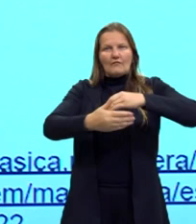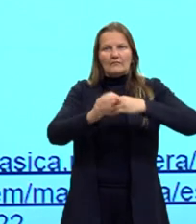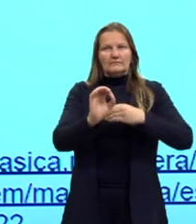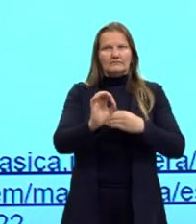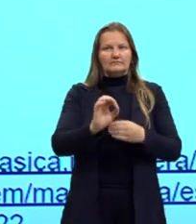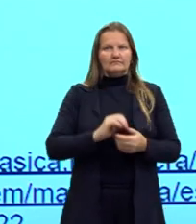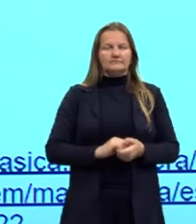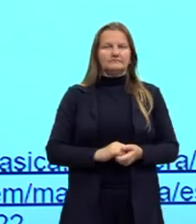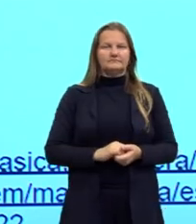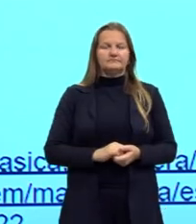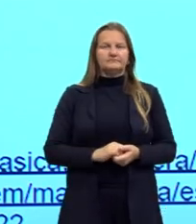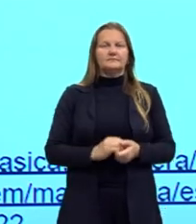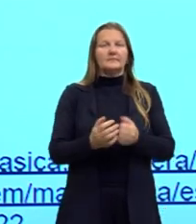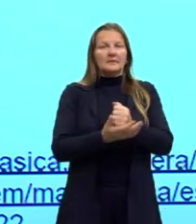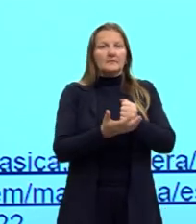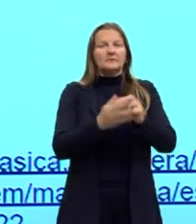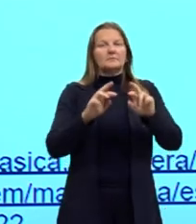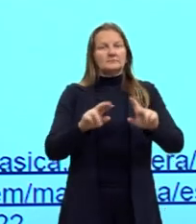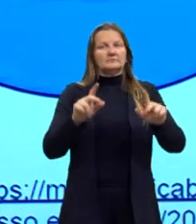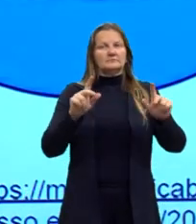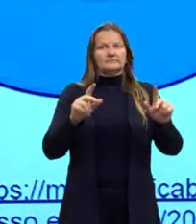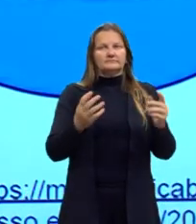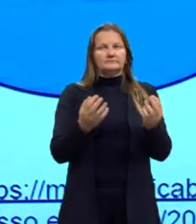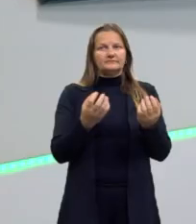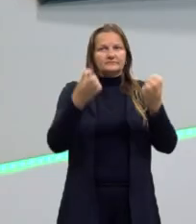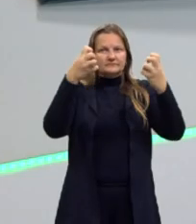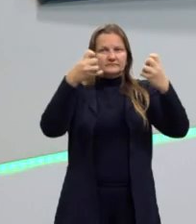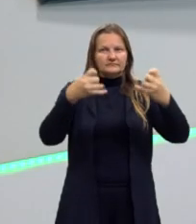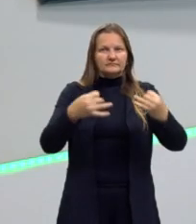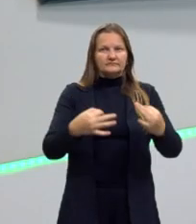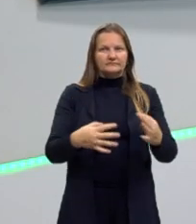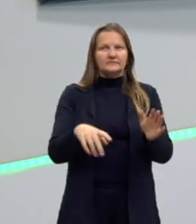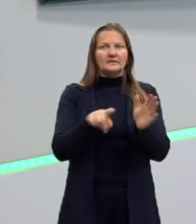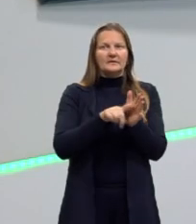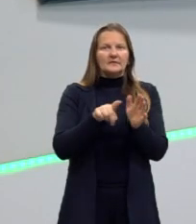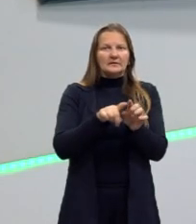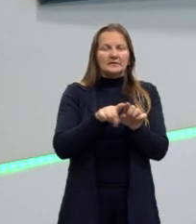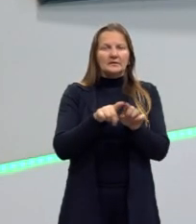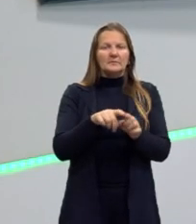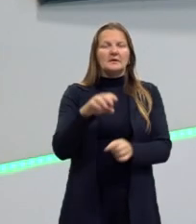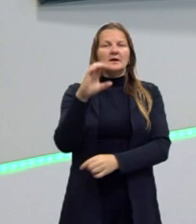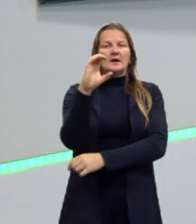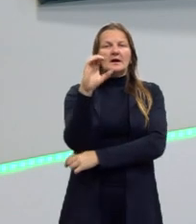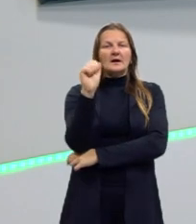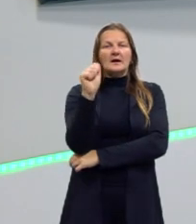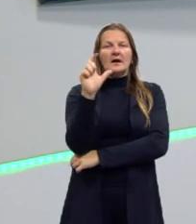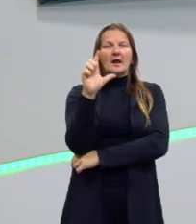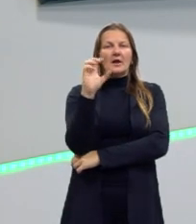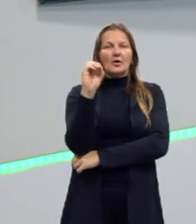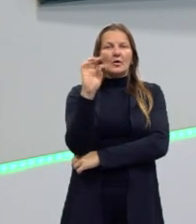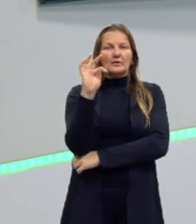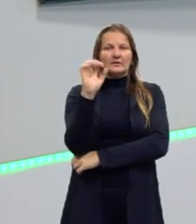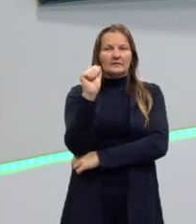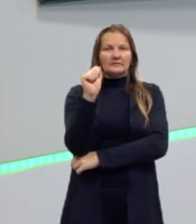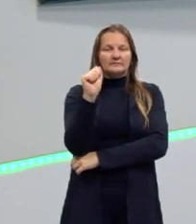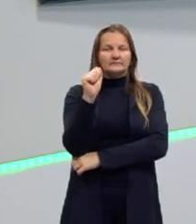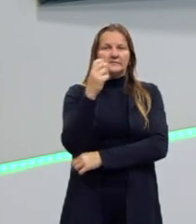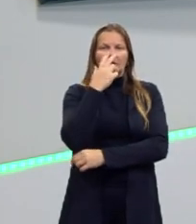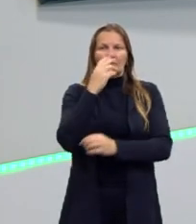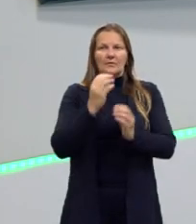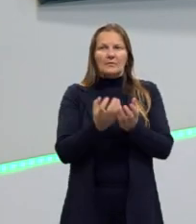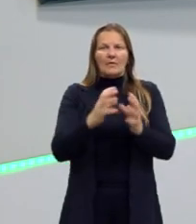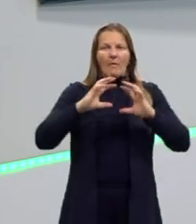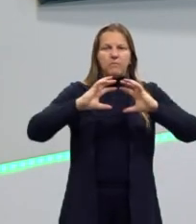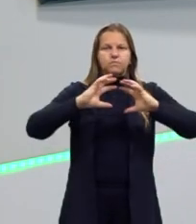Então essa é basicamente a diferença. Nós temos também a calota esférica. A calota é a parte